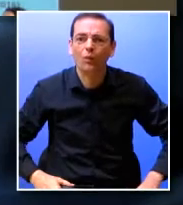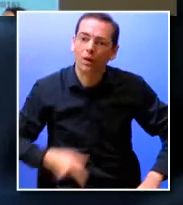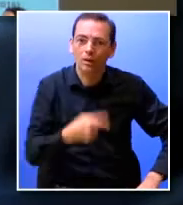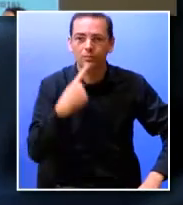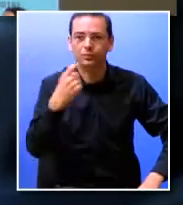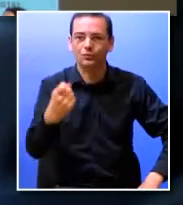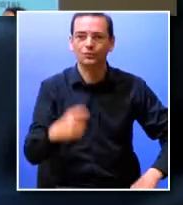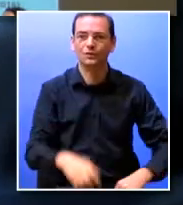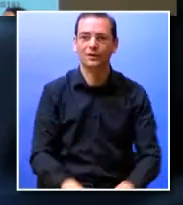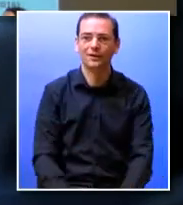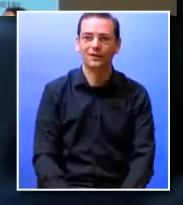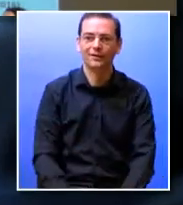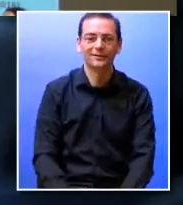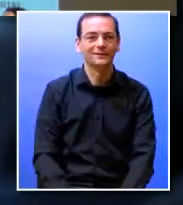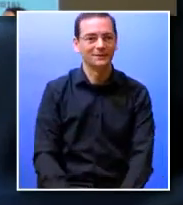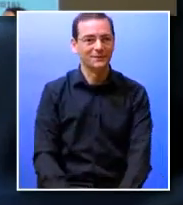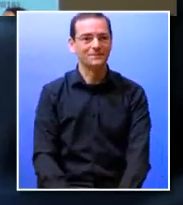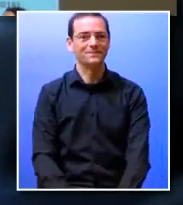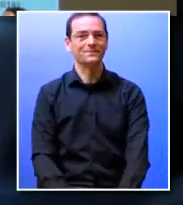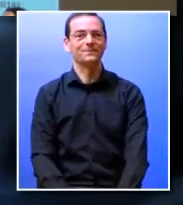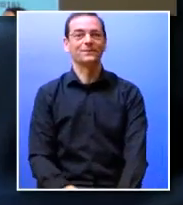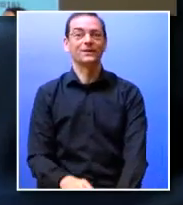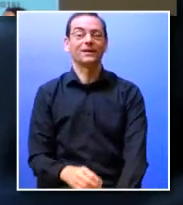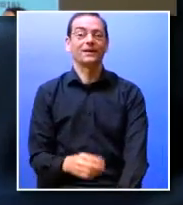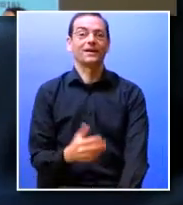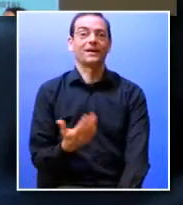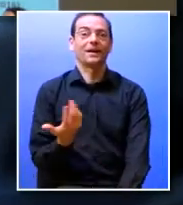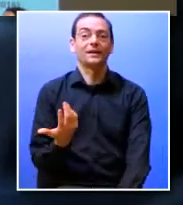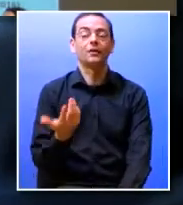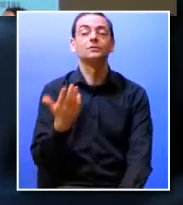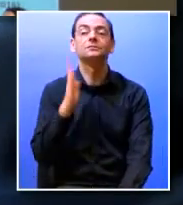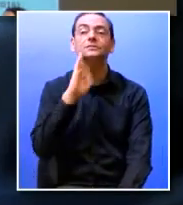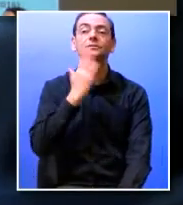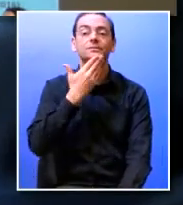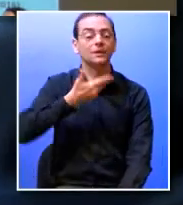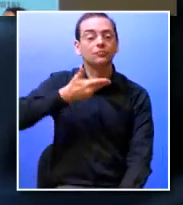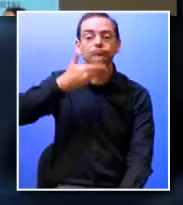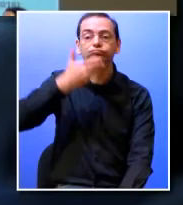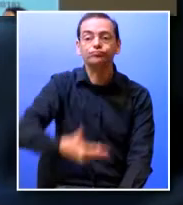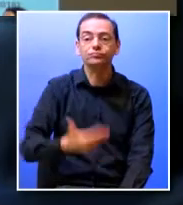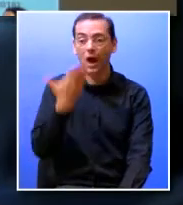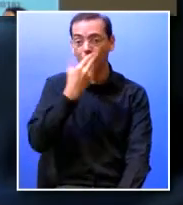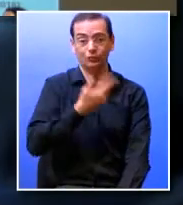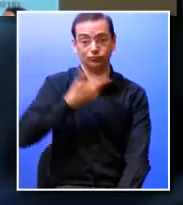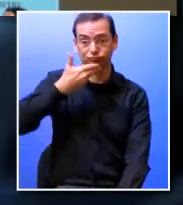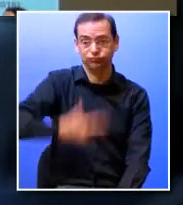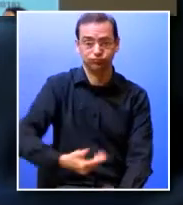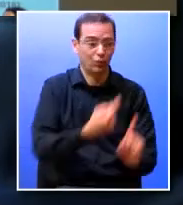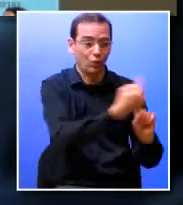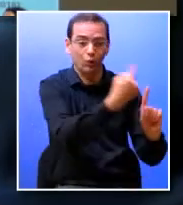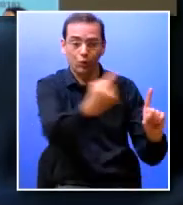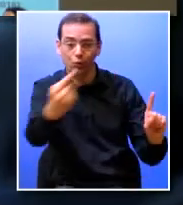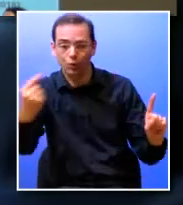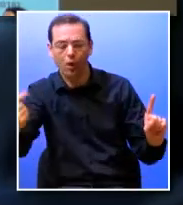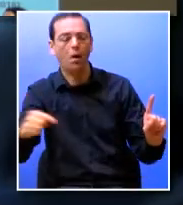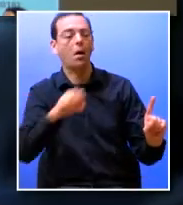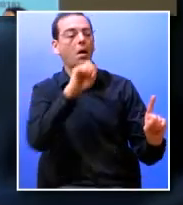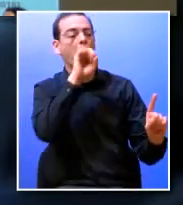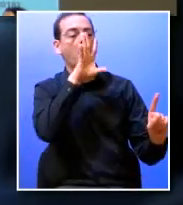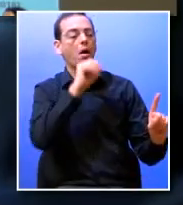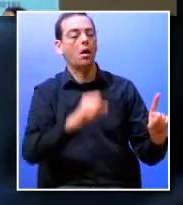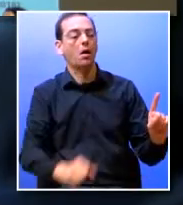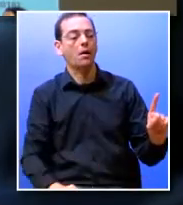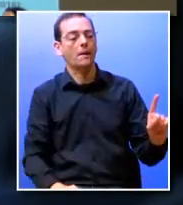Portanto é também um bocadinho com base no que são as competências dos nossos estudantes agora que nós procuramos desenvolver